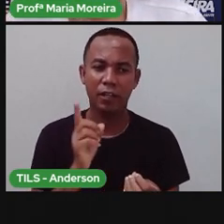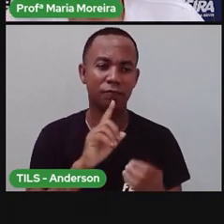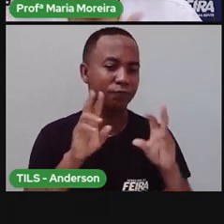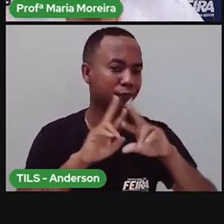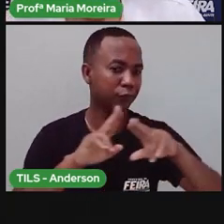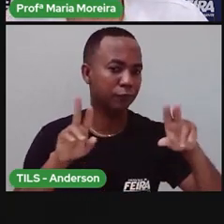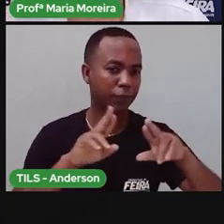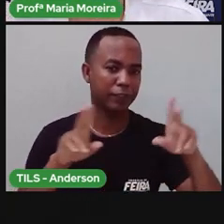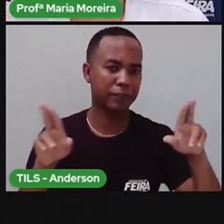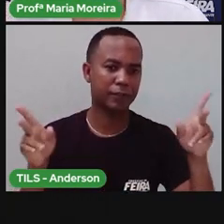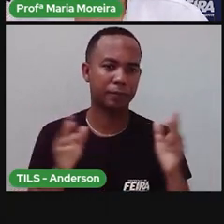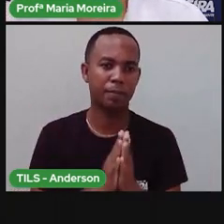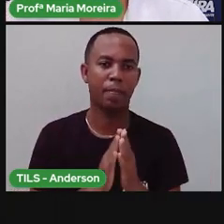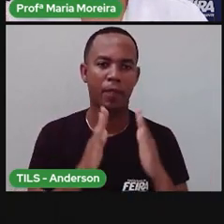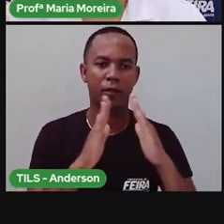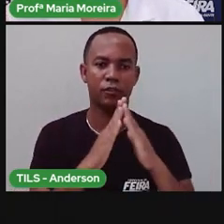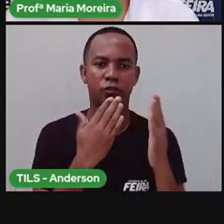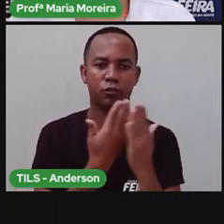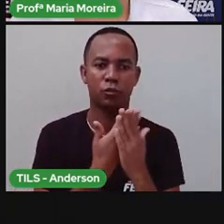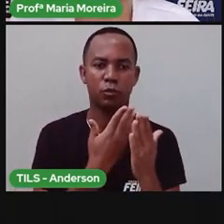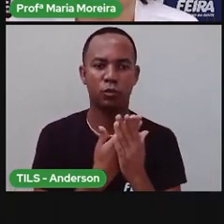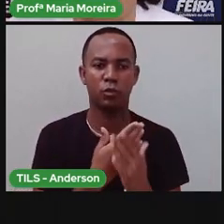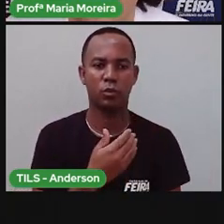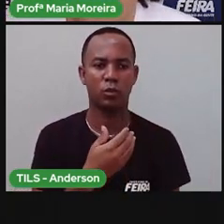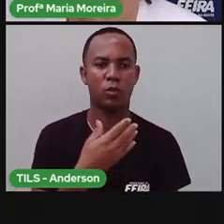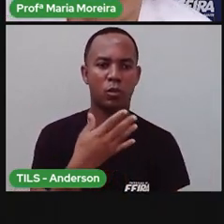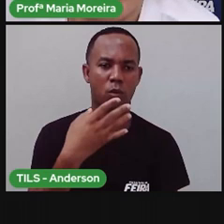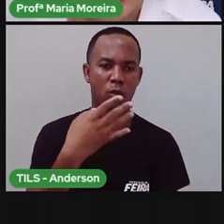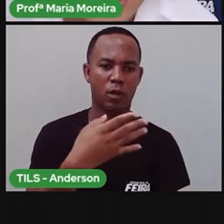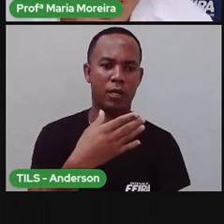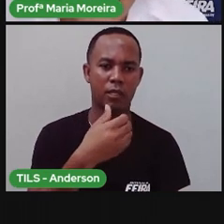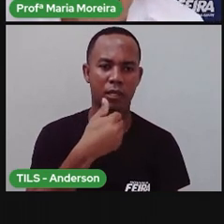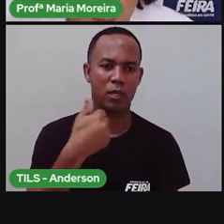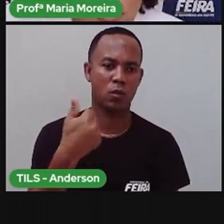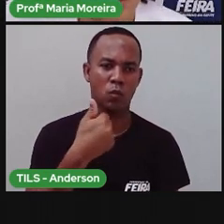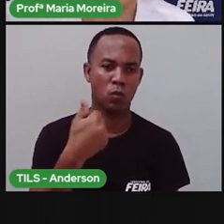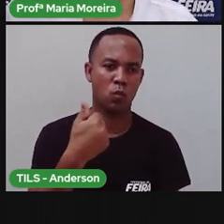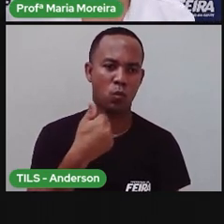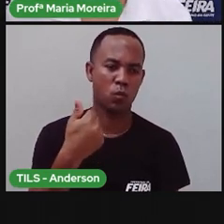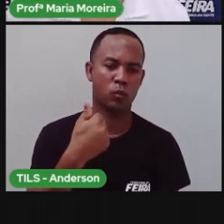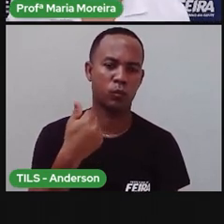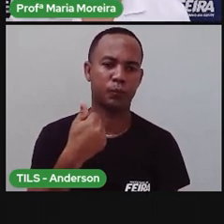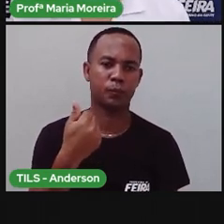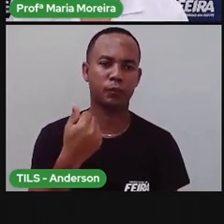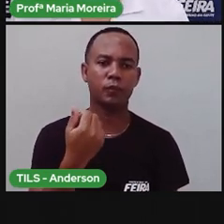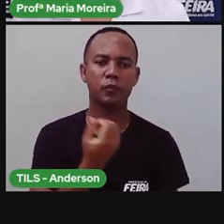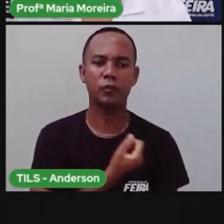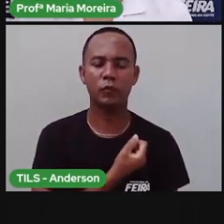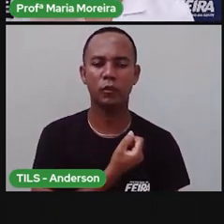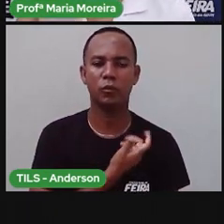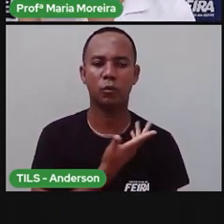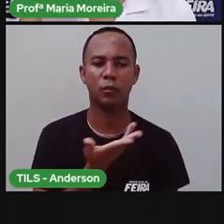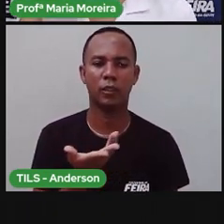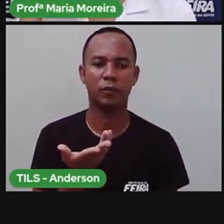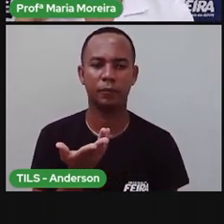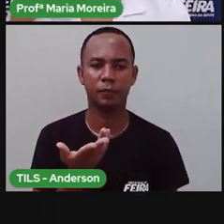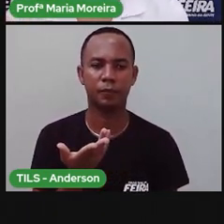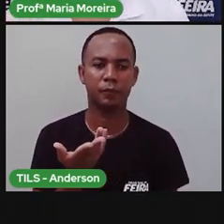coisas. Bom, aula de número 41. Deixa eu chegar um pouquinho para trás aqui, ela está muito em cima da câmera. Aí, agora fica aí.